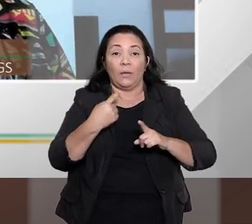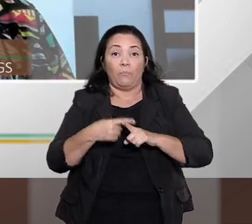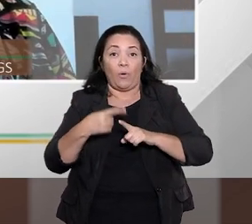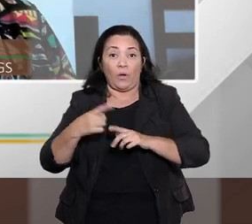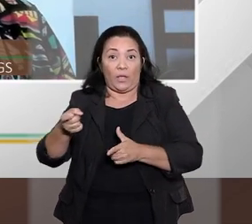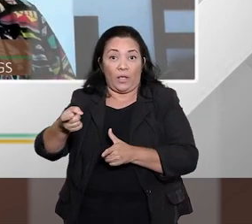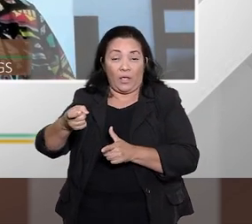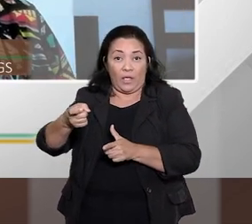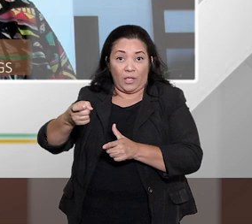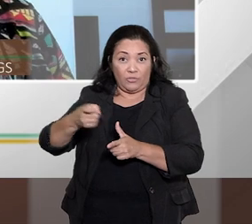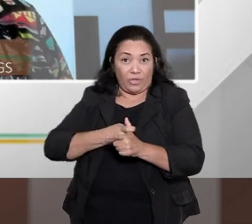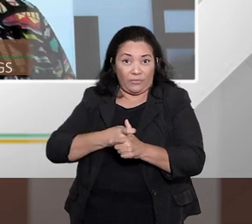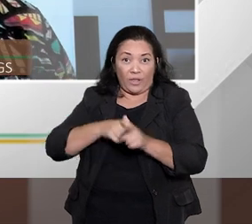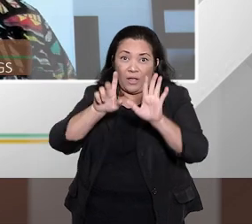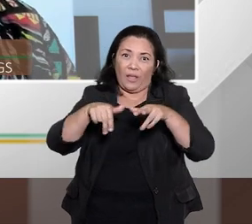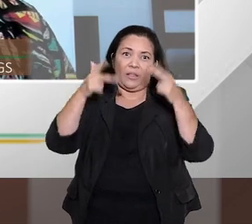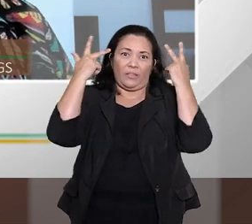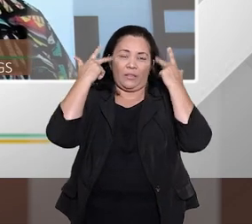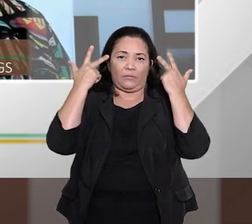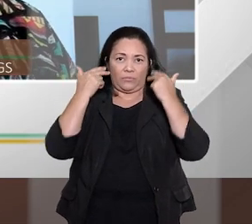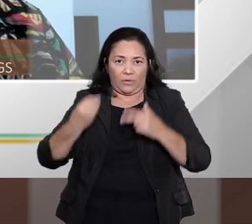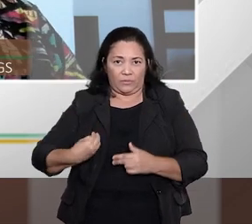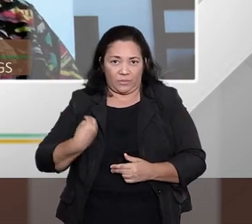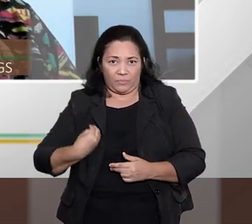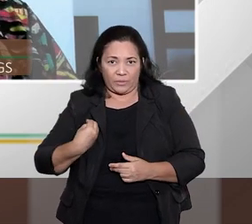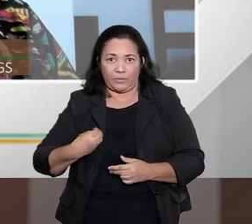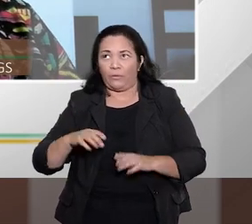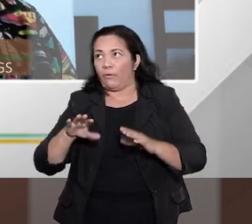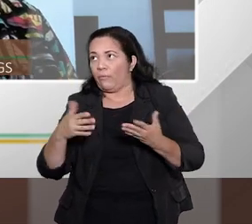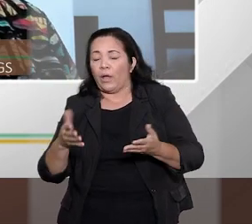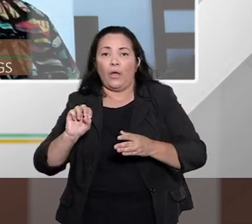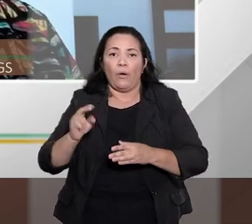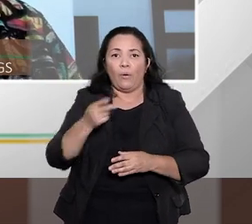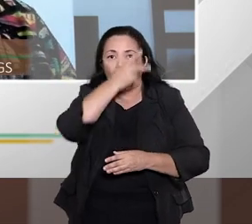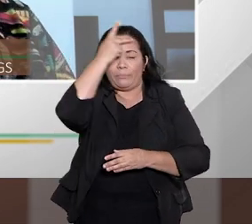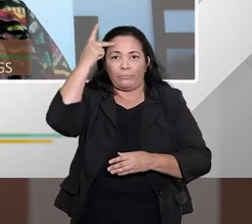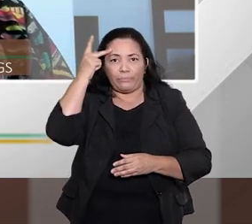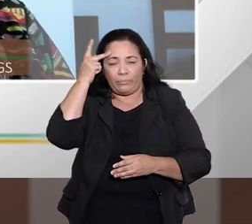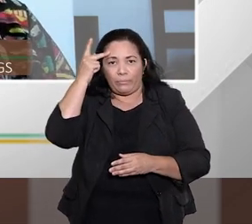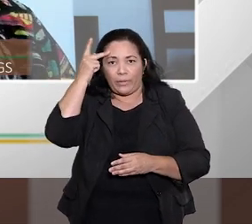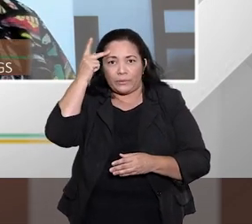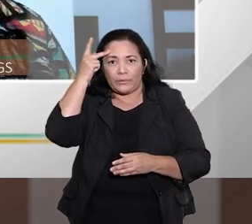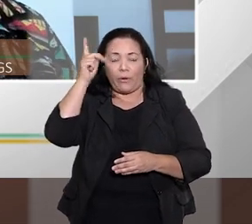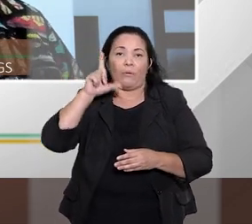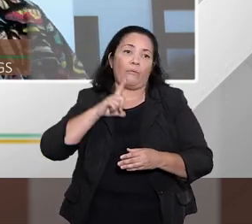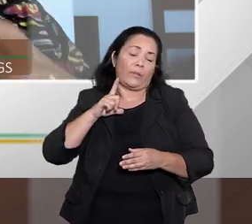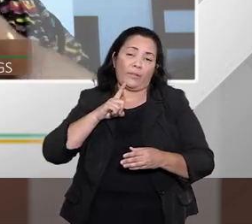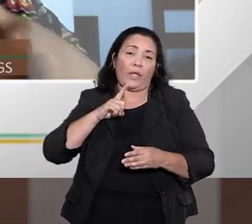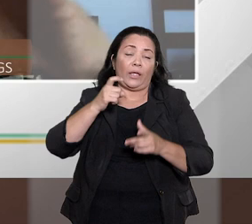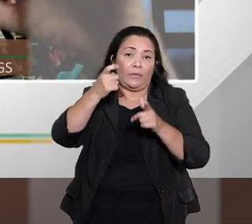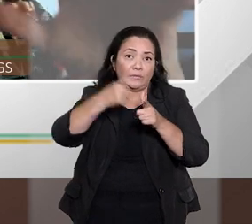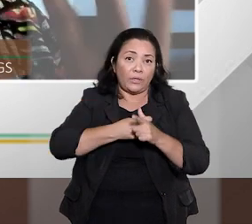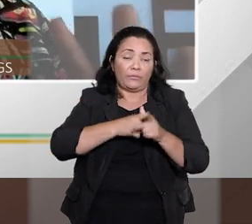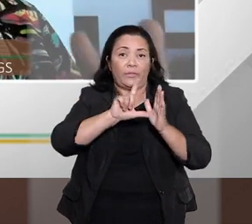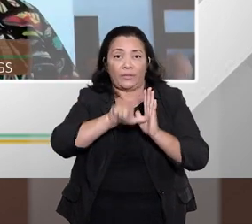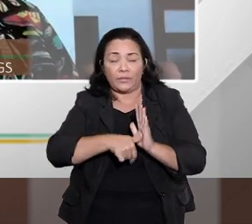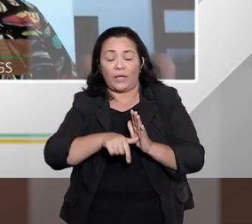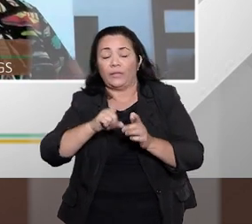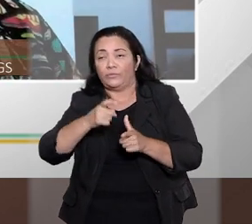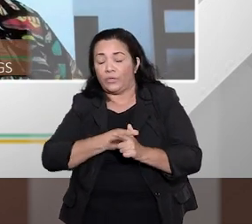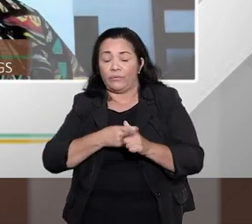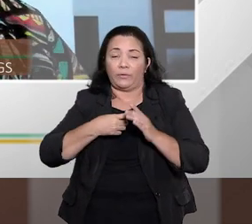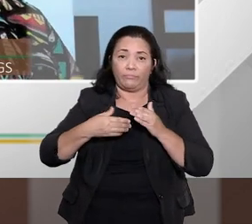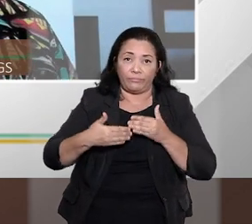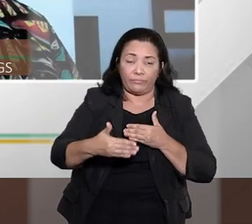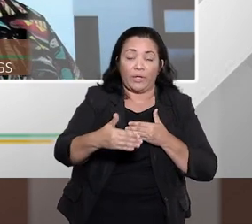como uma árvore só, ela está na adimplente, ou está adimplente, ela está perigando, mas aqui é o bosque como